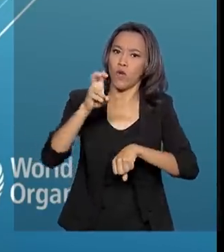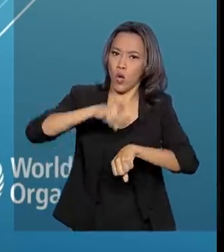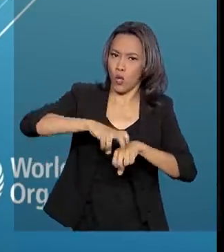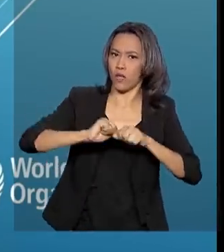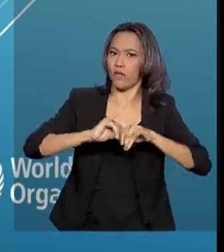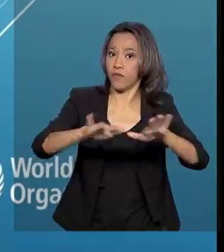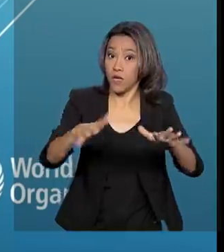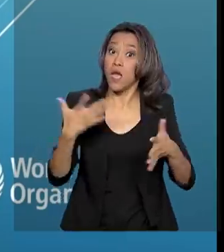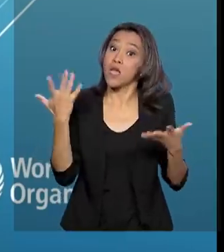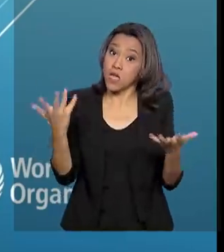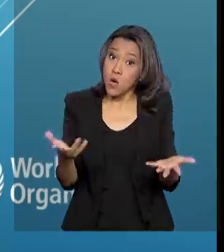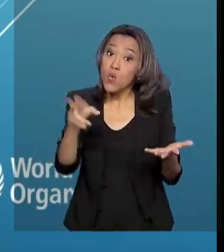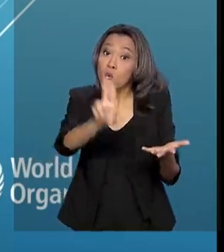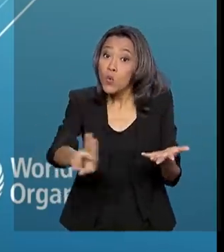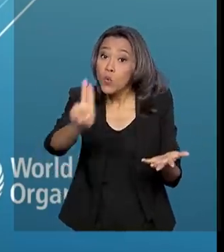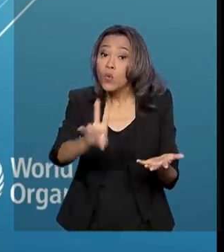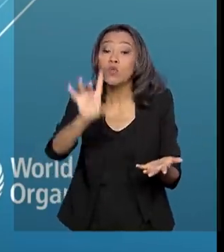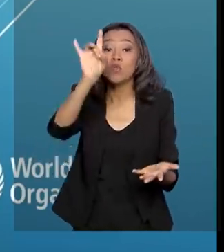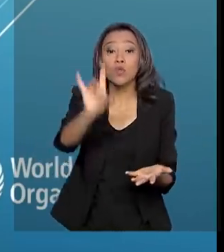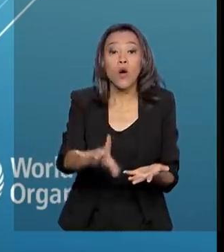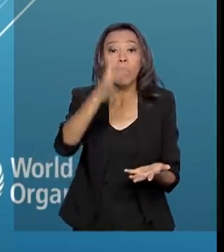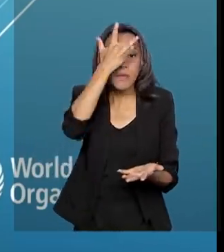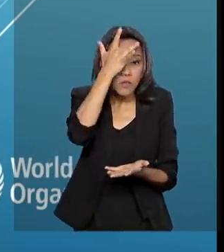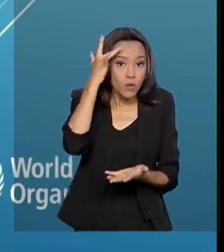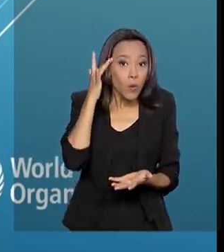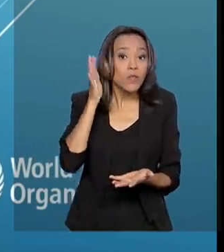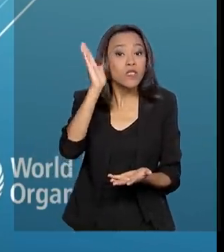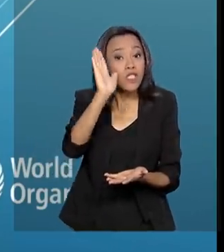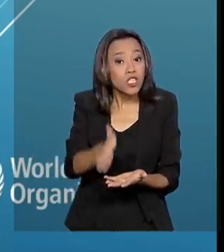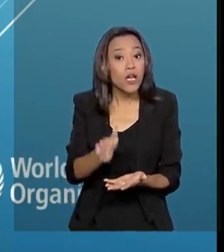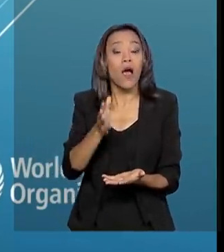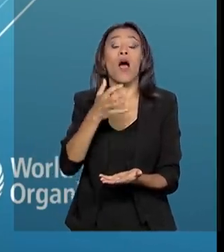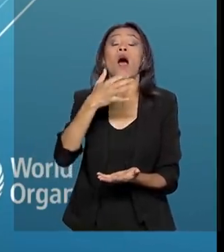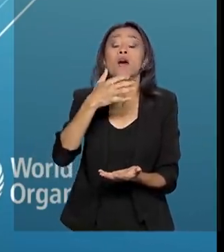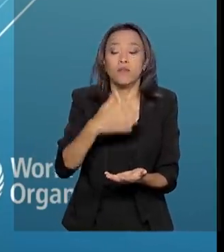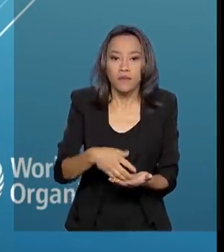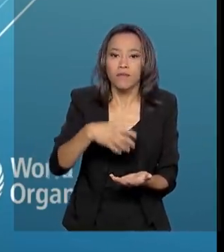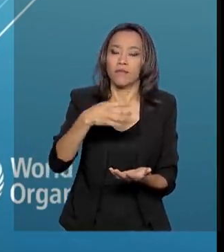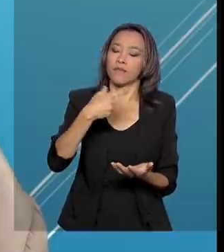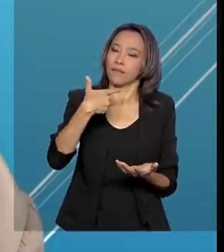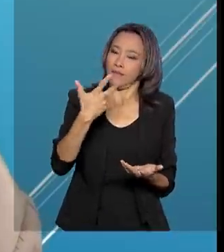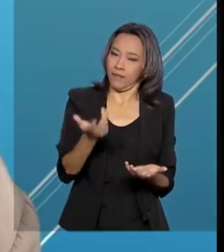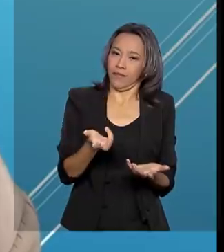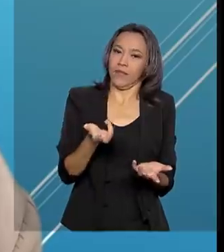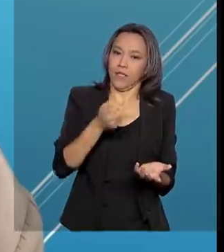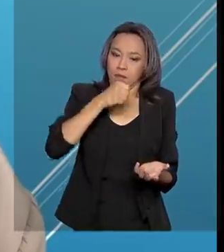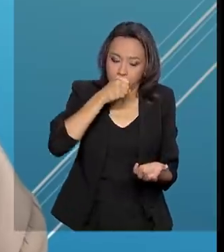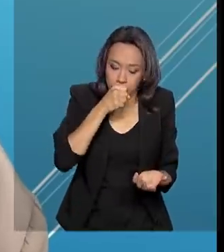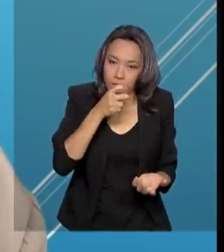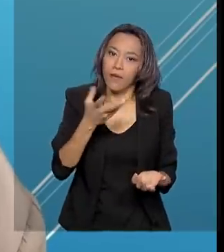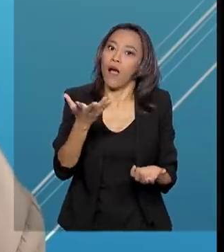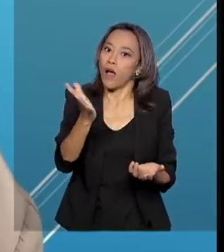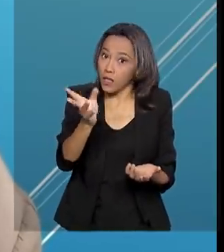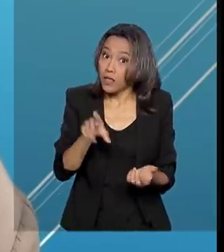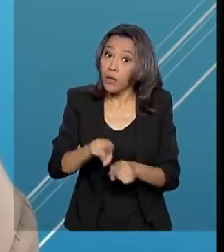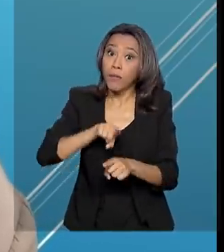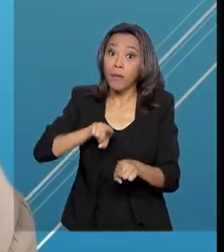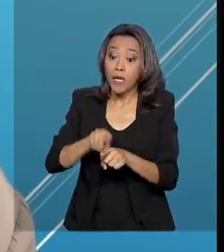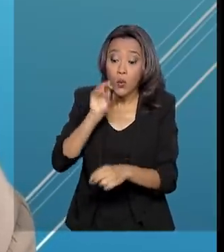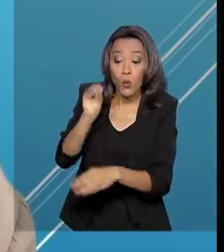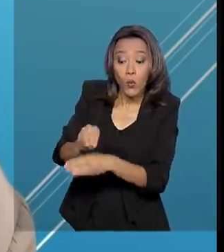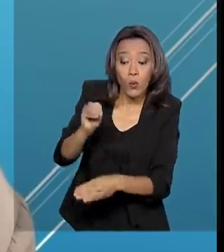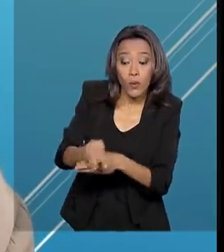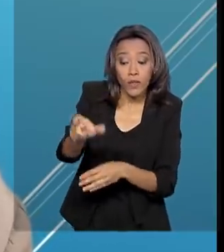agência indica o uso apenas por pessoas que já estejam espirrando e tossindo. E por quem cuida de pacientes com